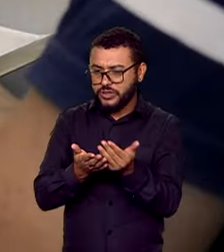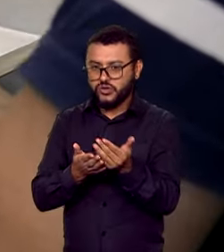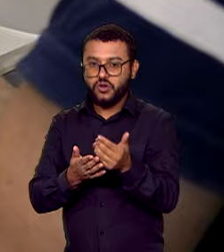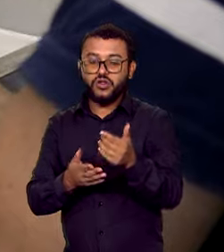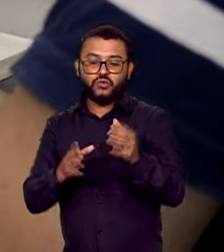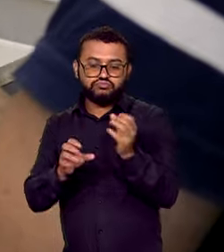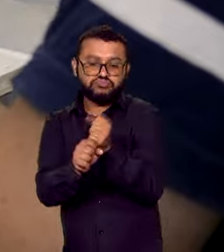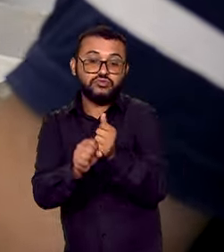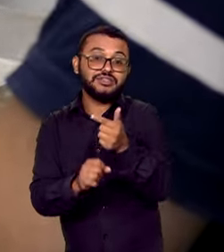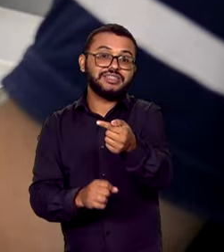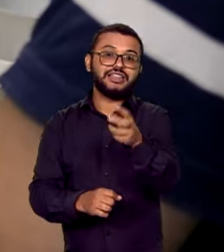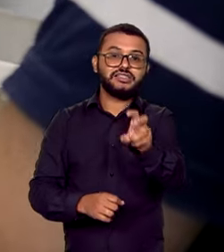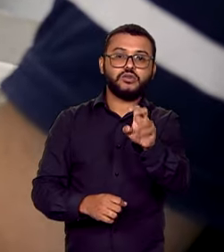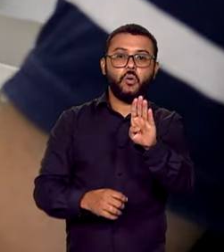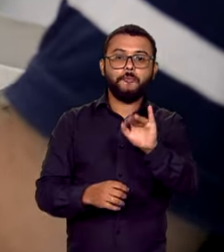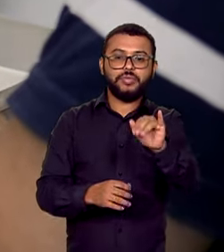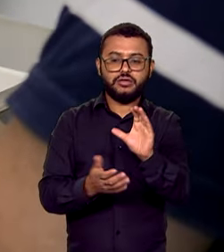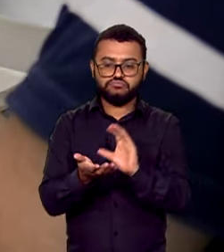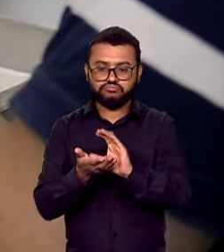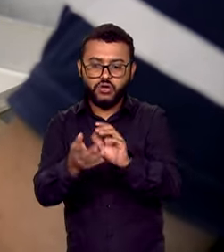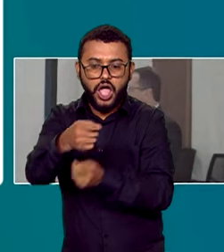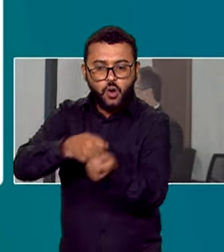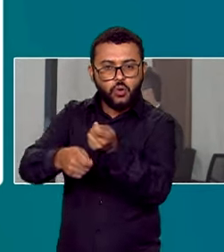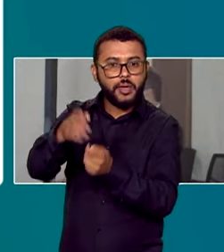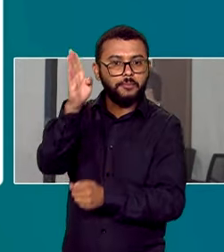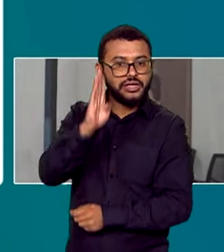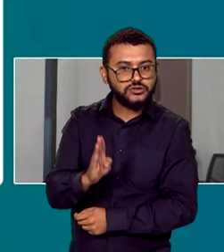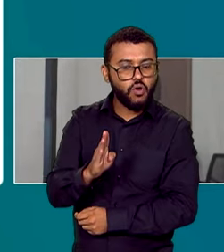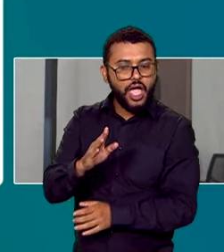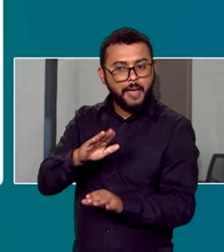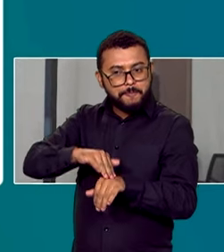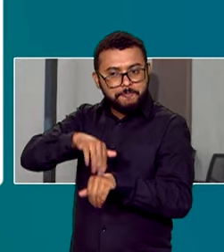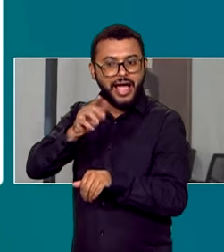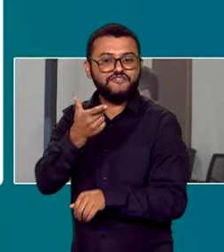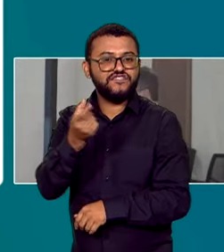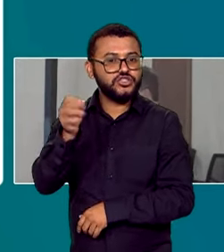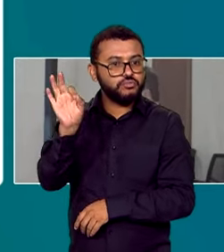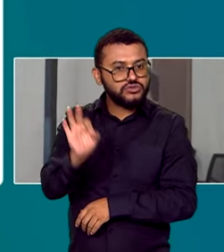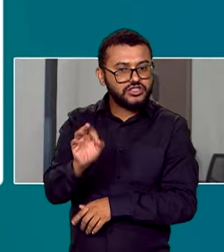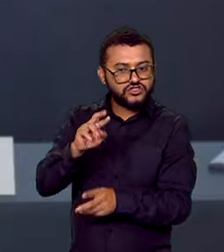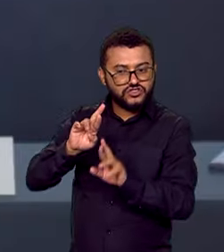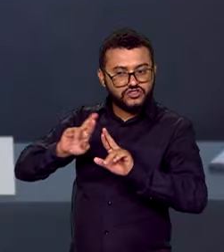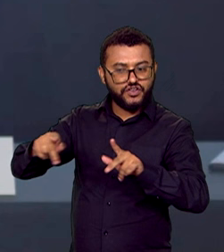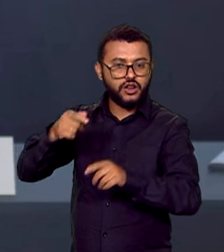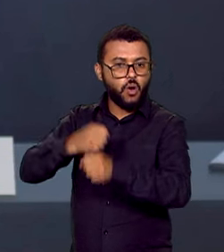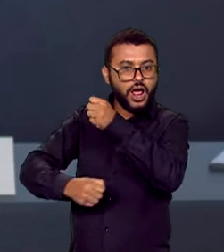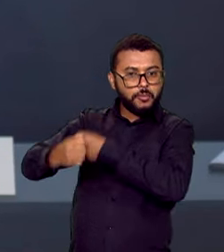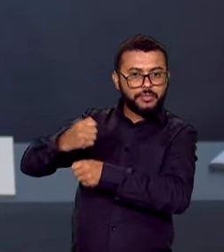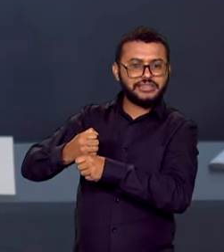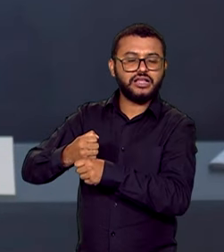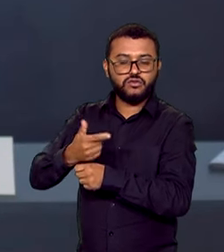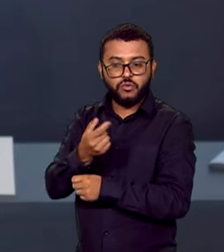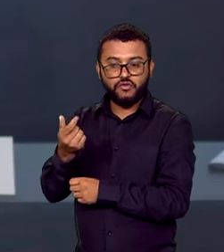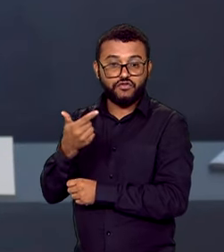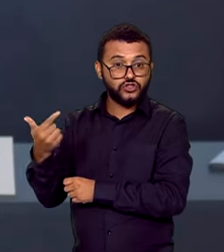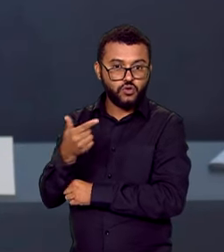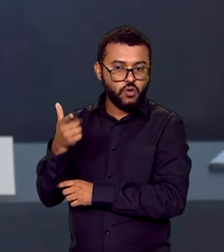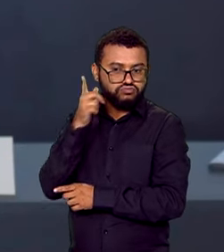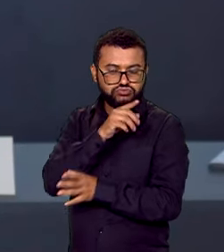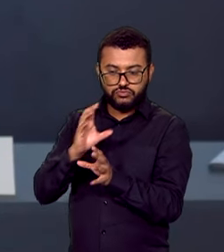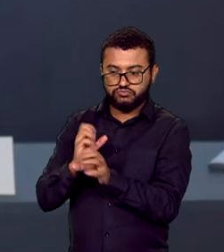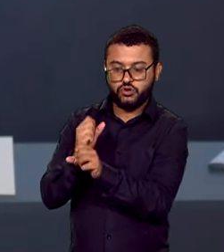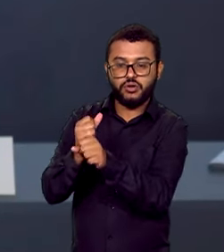75 bilhões na economia brasileira, 20% a mais do que em 2022, quando foram alcançados R